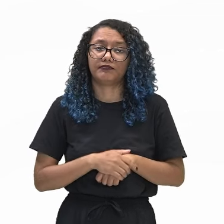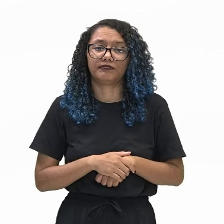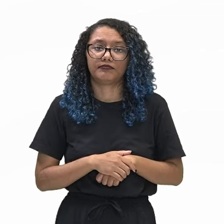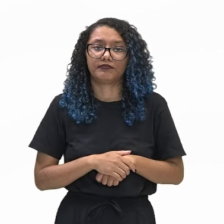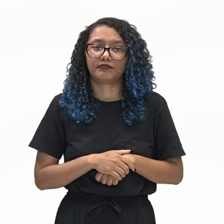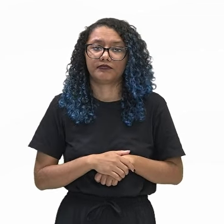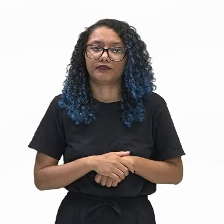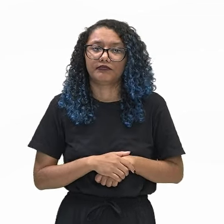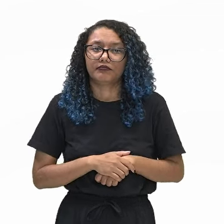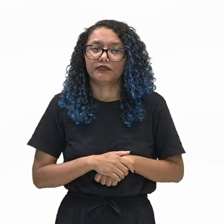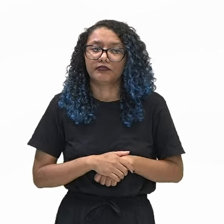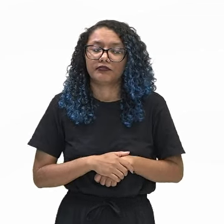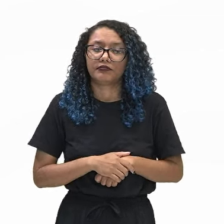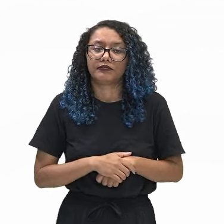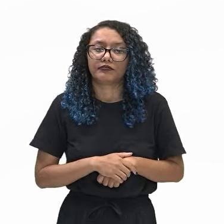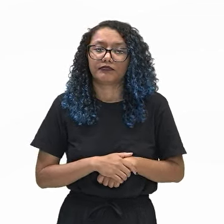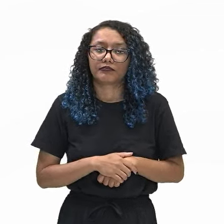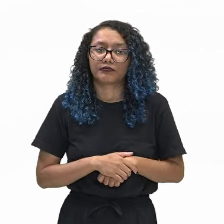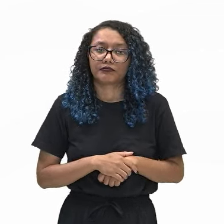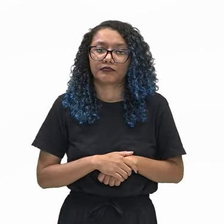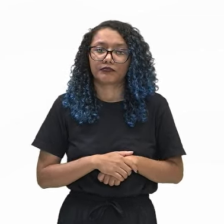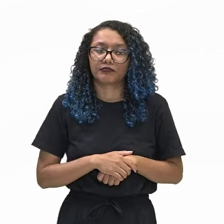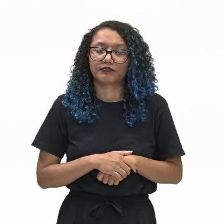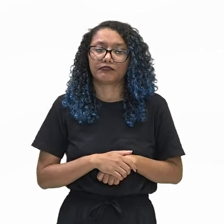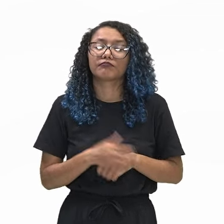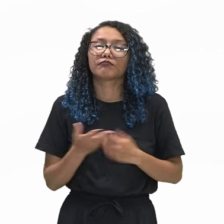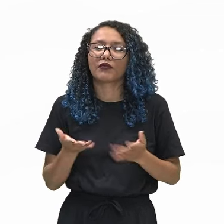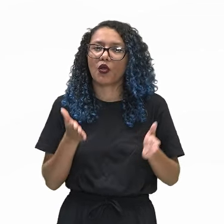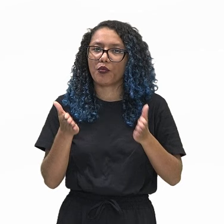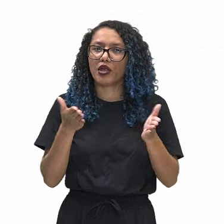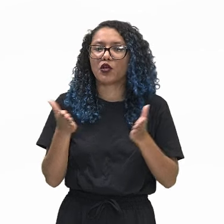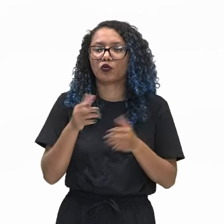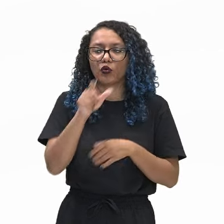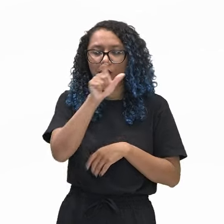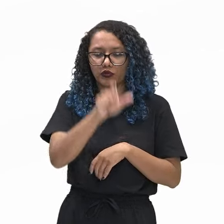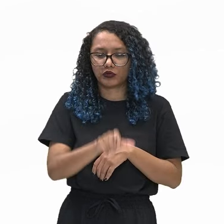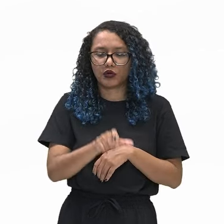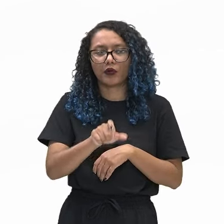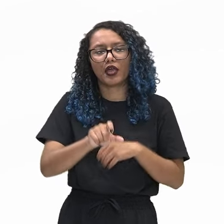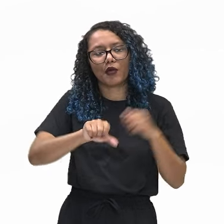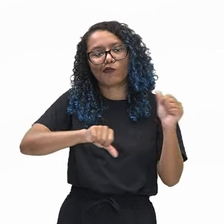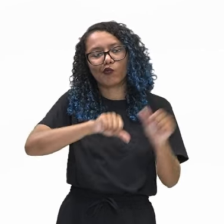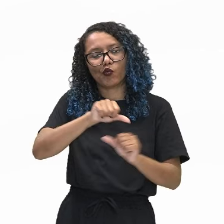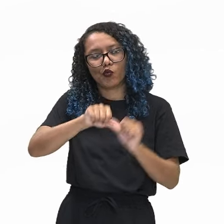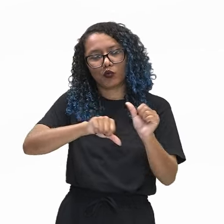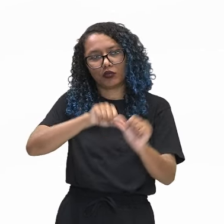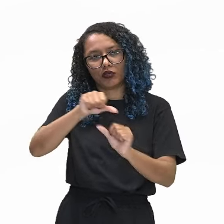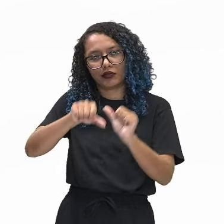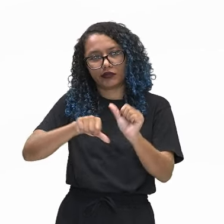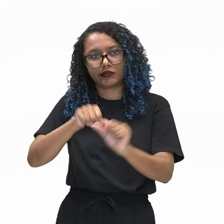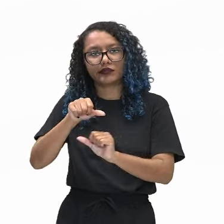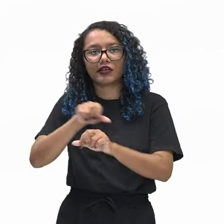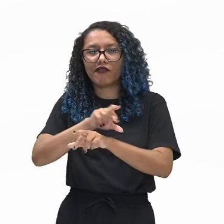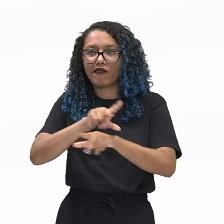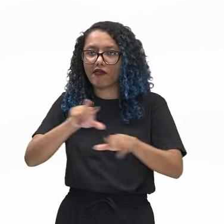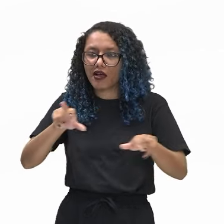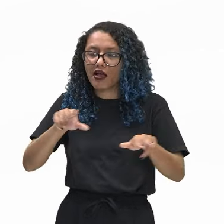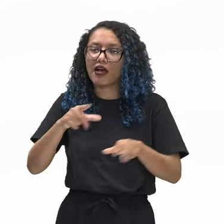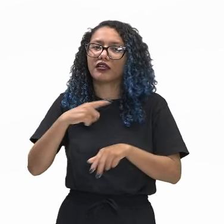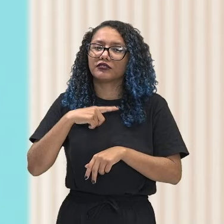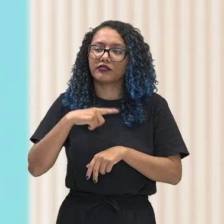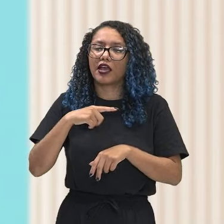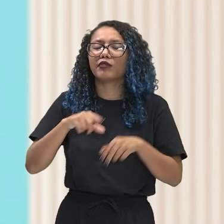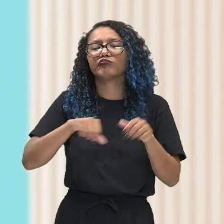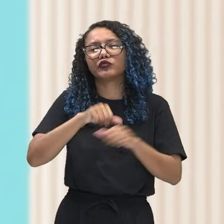é um período em que o indivíduo tem transformações críticas no desenvolvimento do